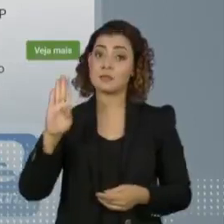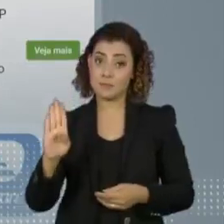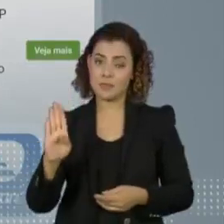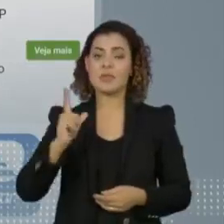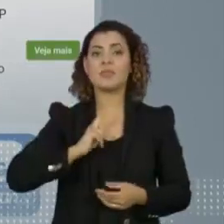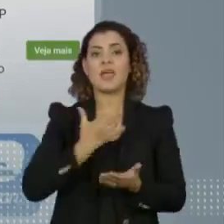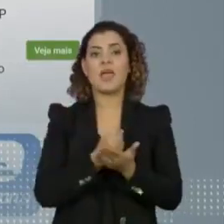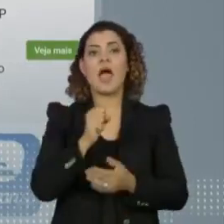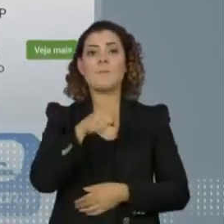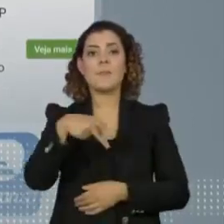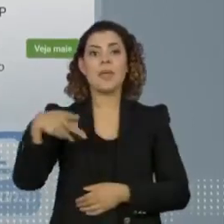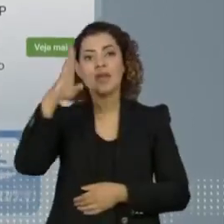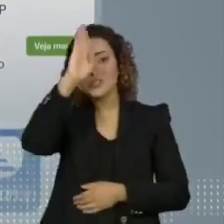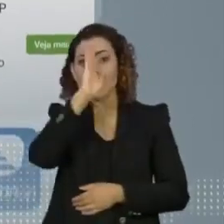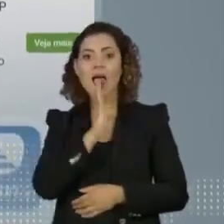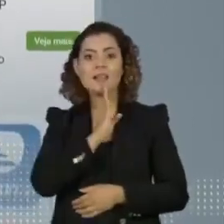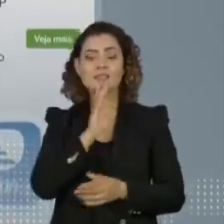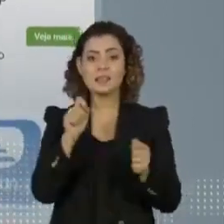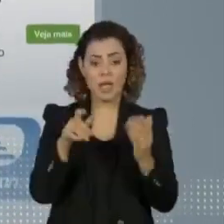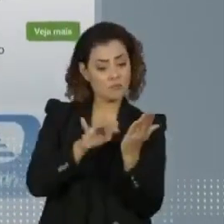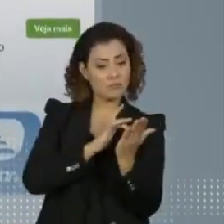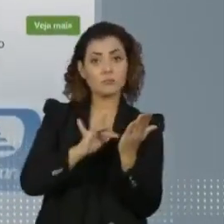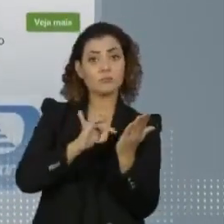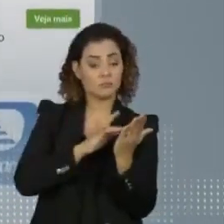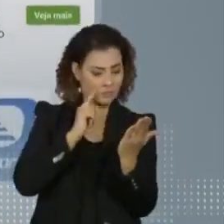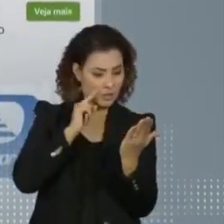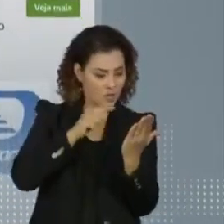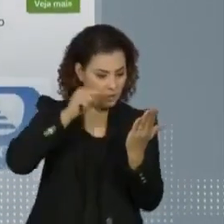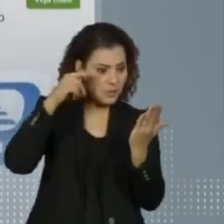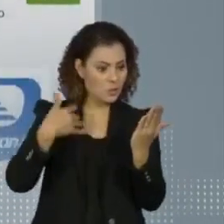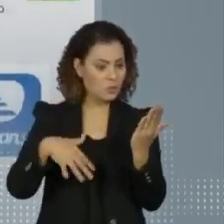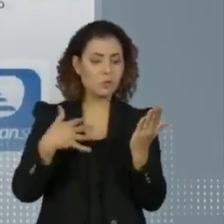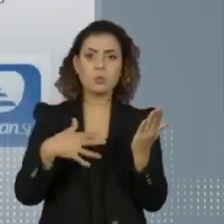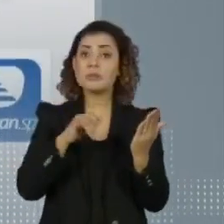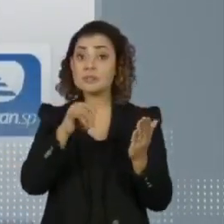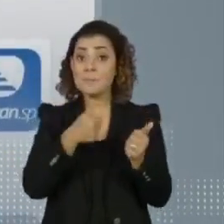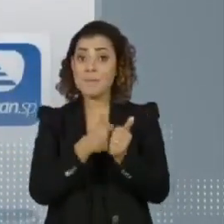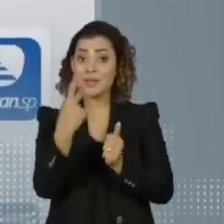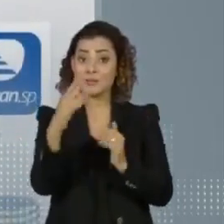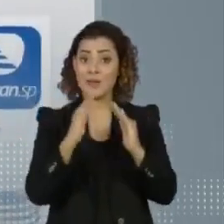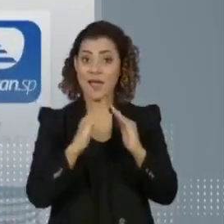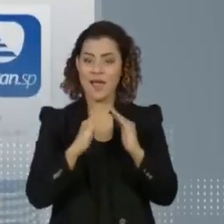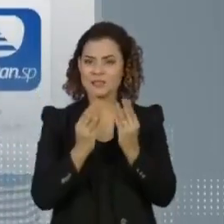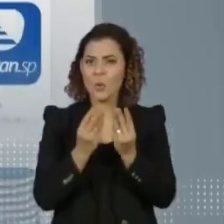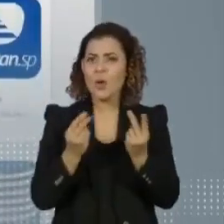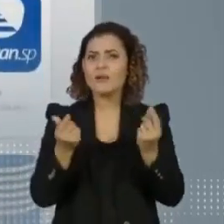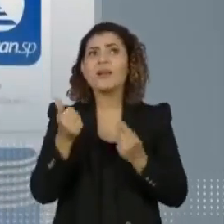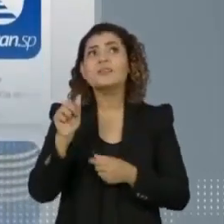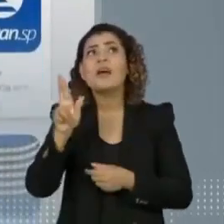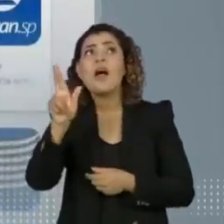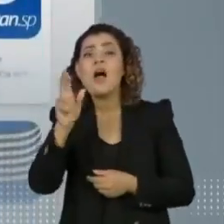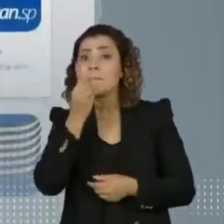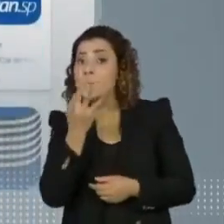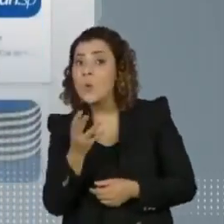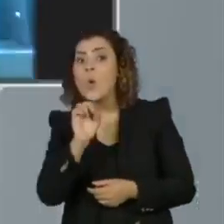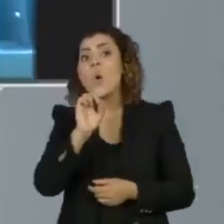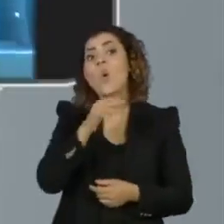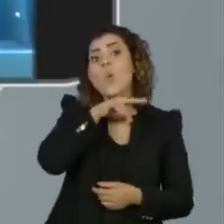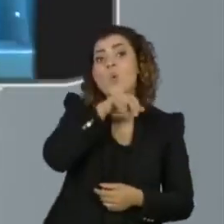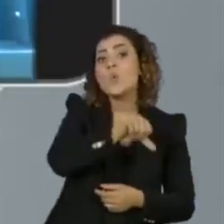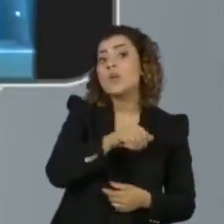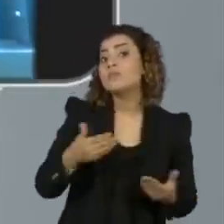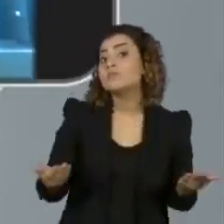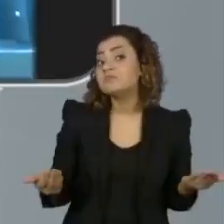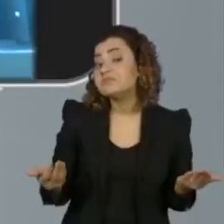gratuito. Com os dados na palma da mão, fica claro se na sua região a qualidade do ar é boa ou ruim.